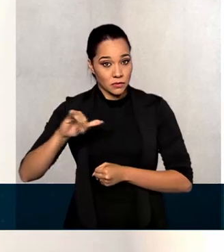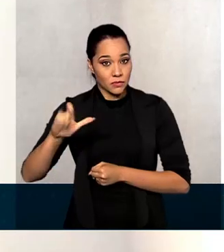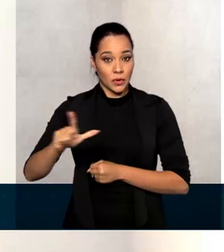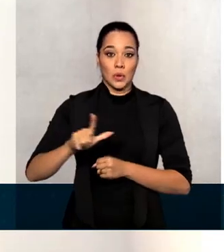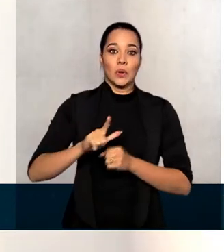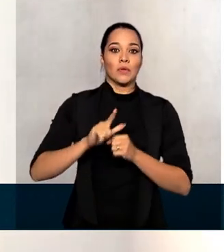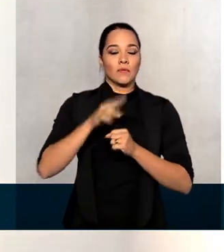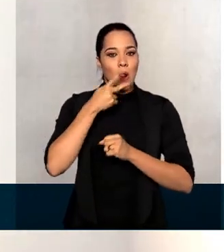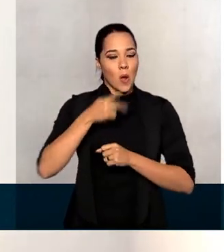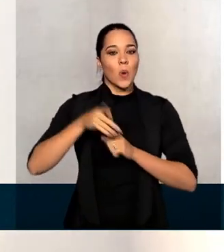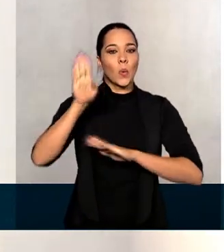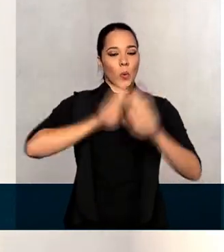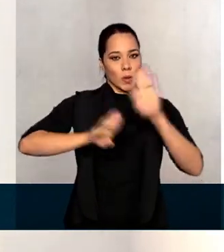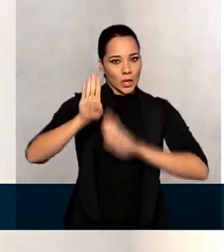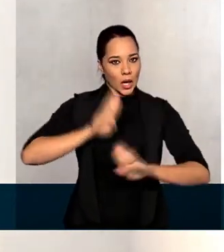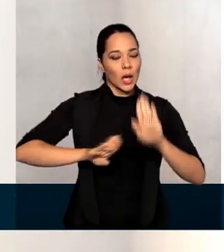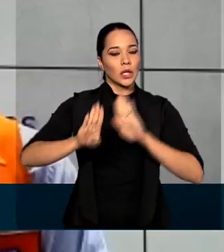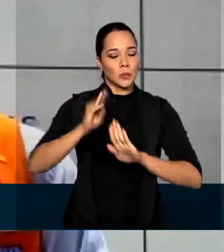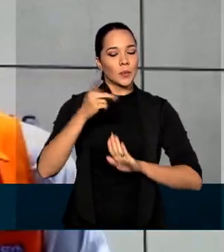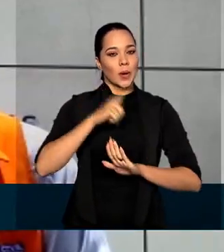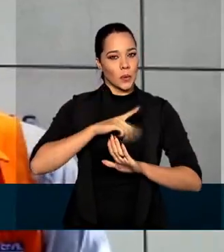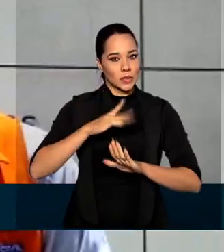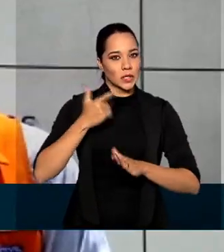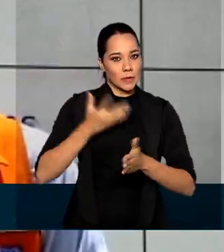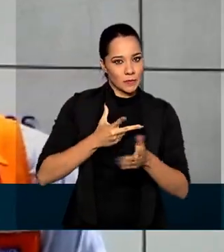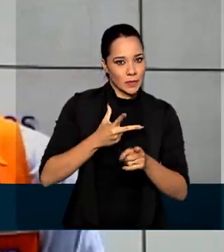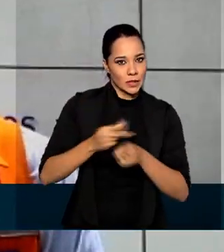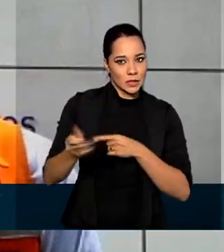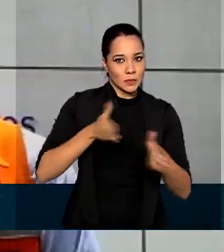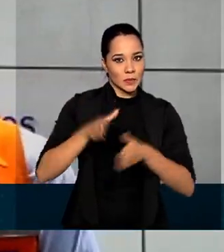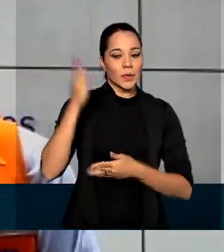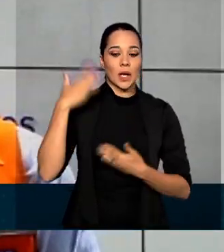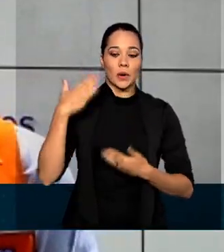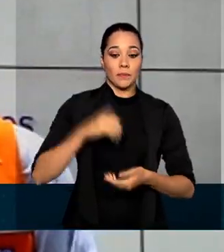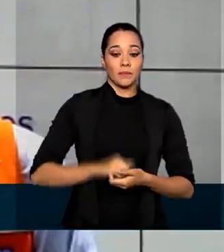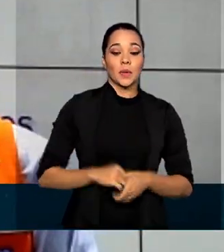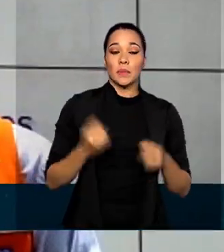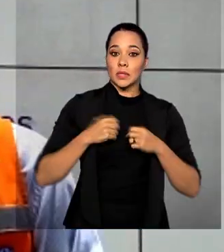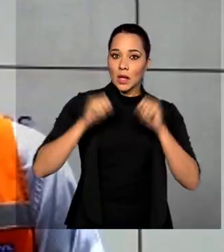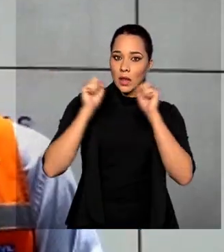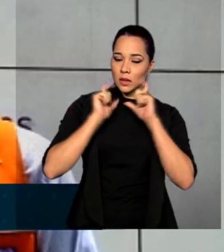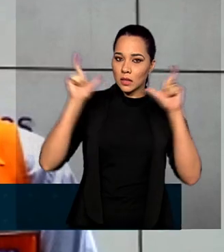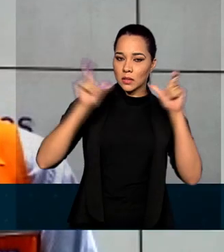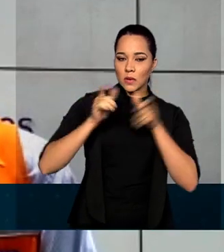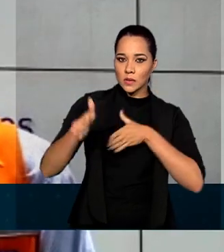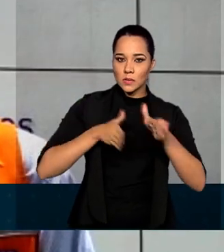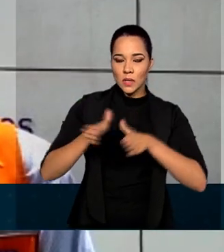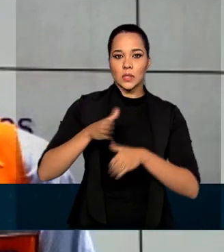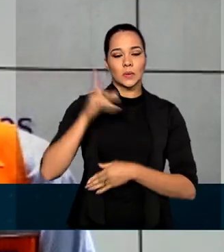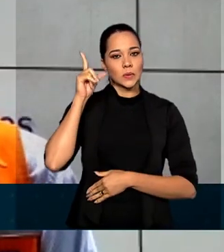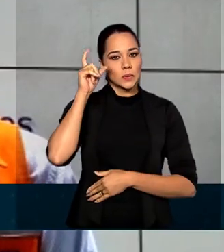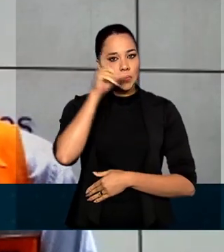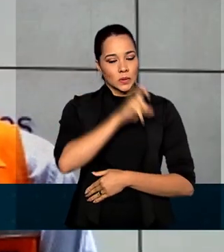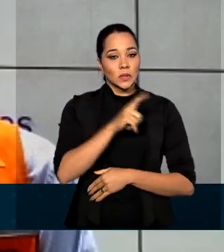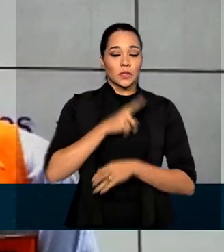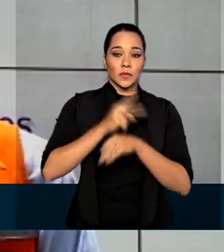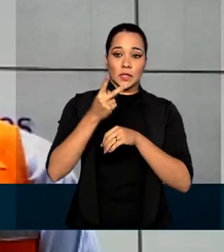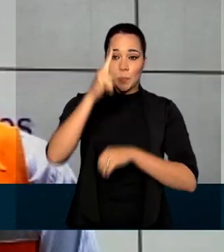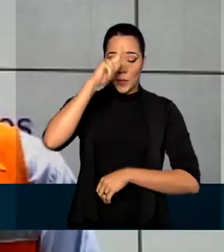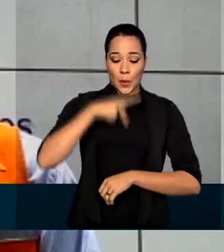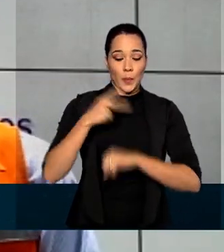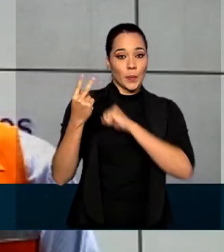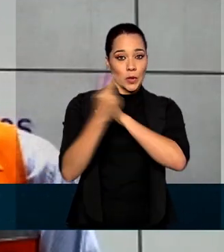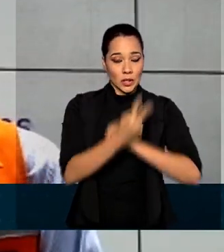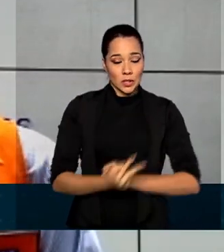para enfrentar esse calorão com saúde. É importante estar atento a essa situação crítica e medidas de autoproteção devem ser